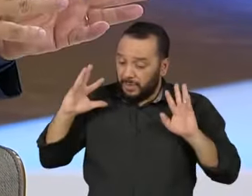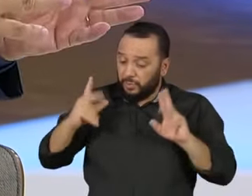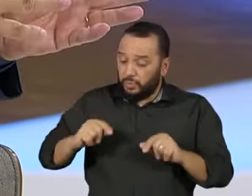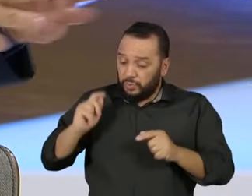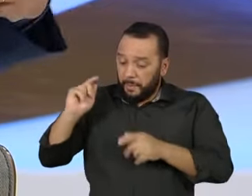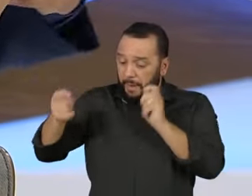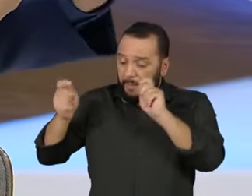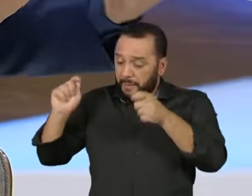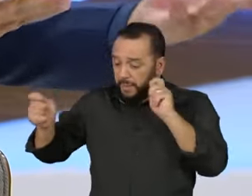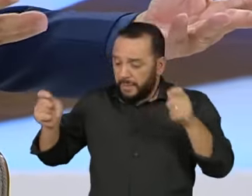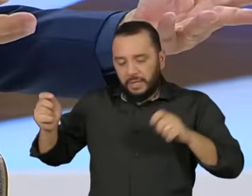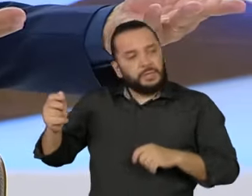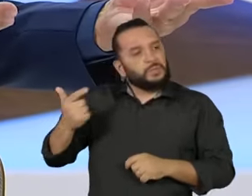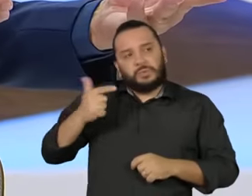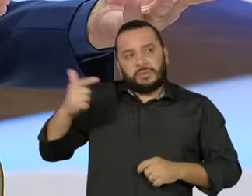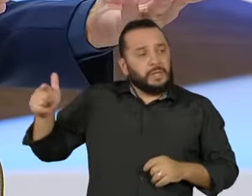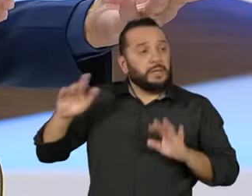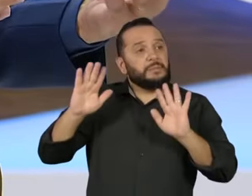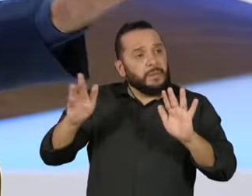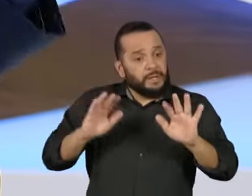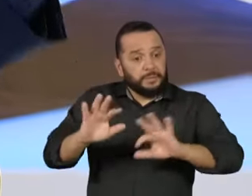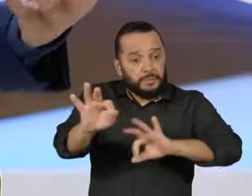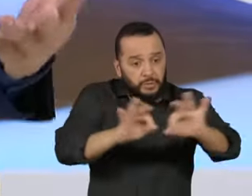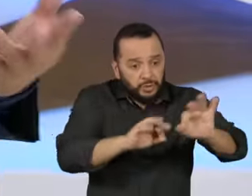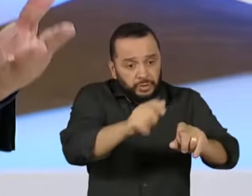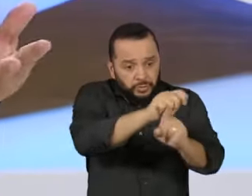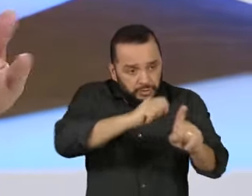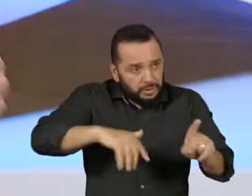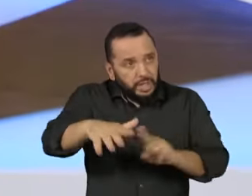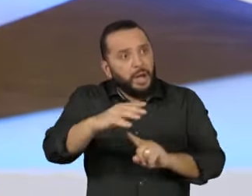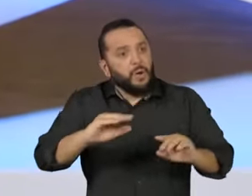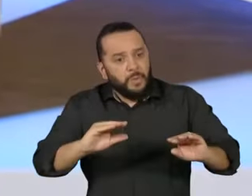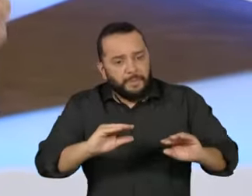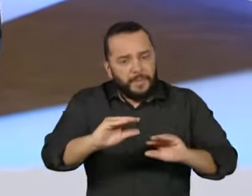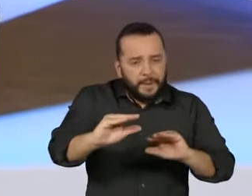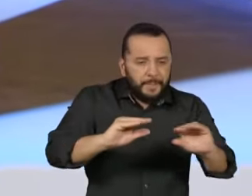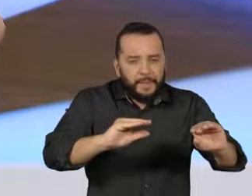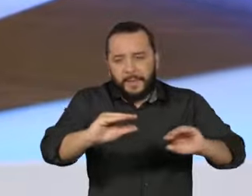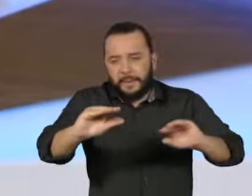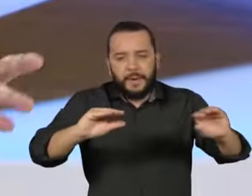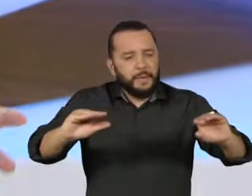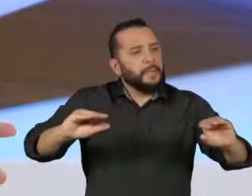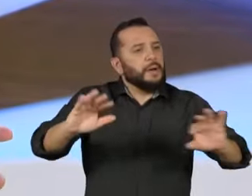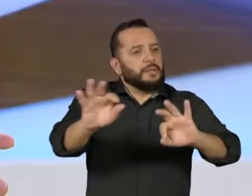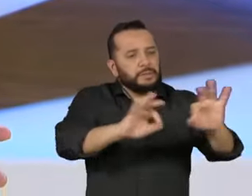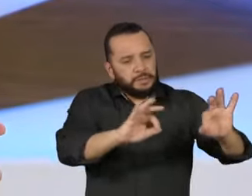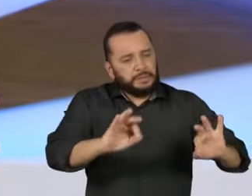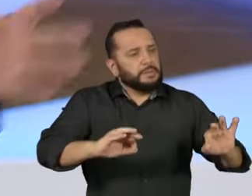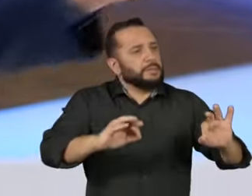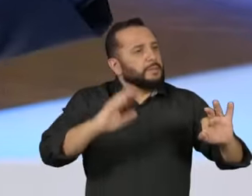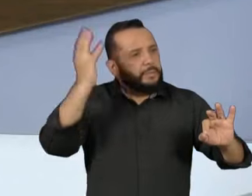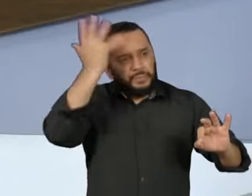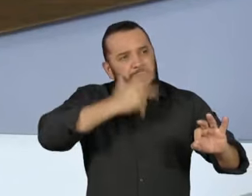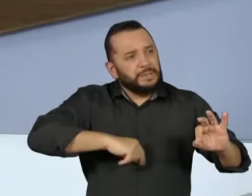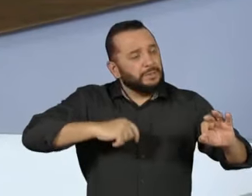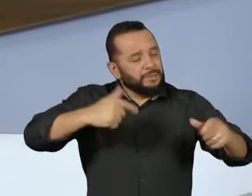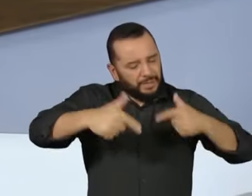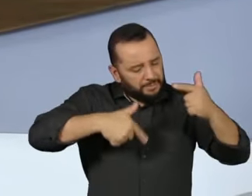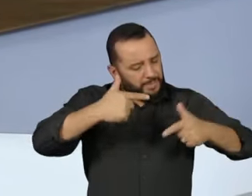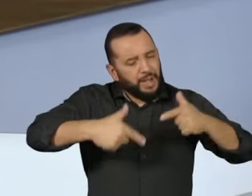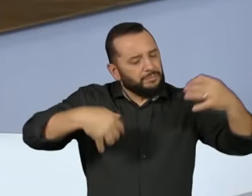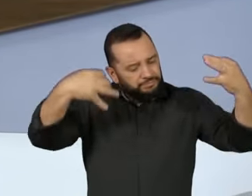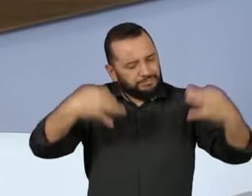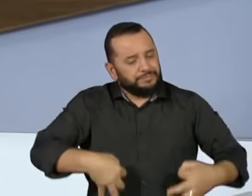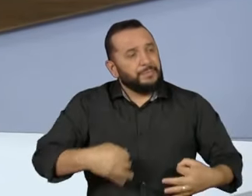dinheiro, reorganizando os programas sociais, nós teremos para fazer um belíssimo programa de transferência de renda, muito melhor do que o